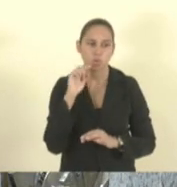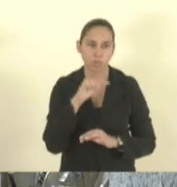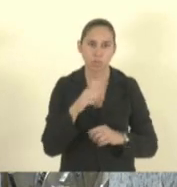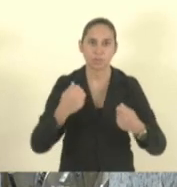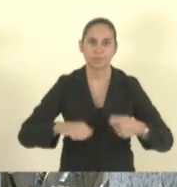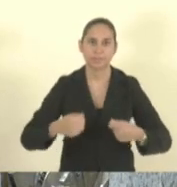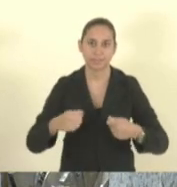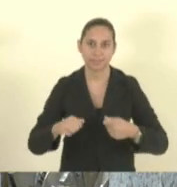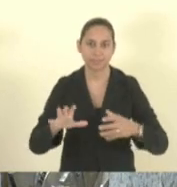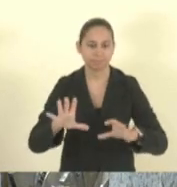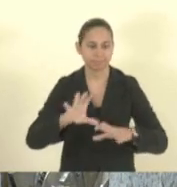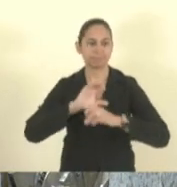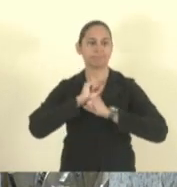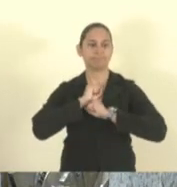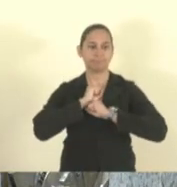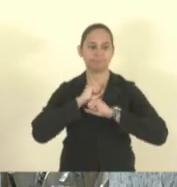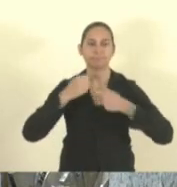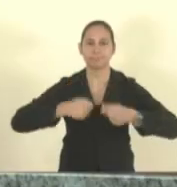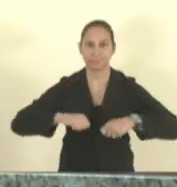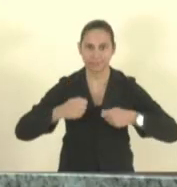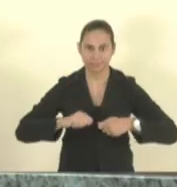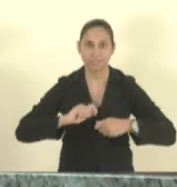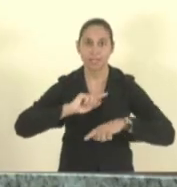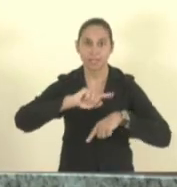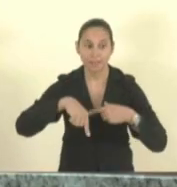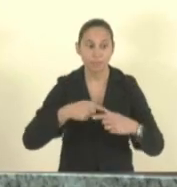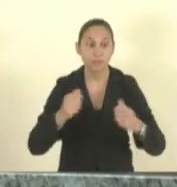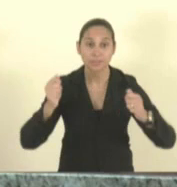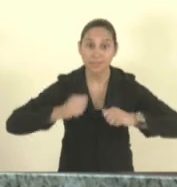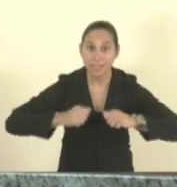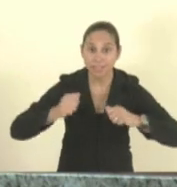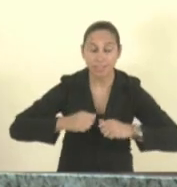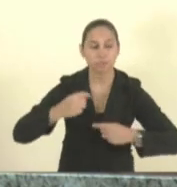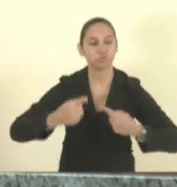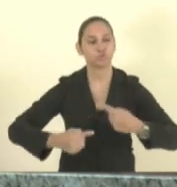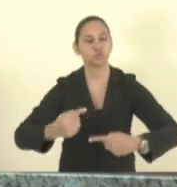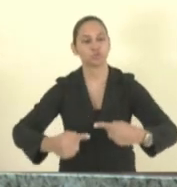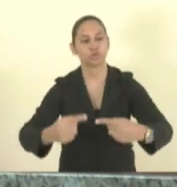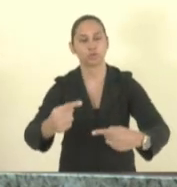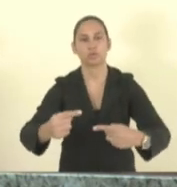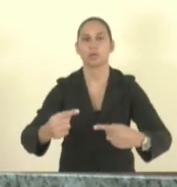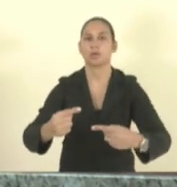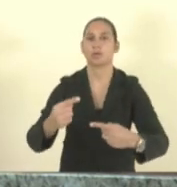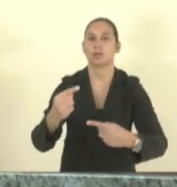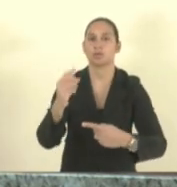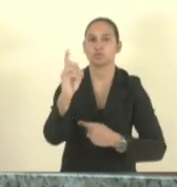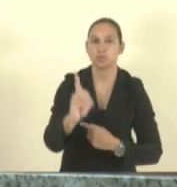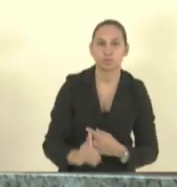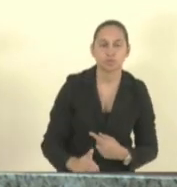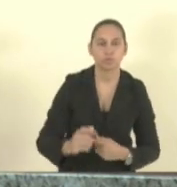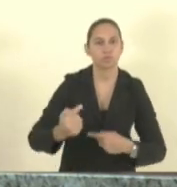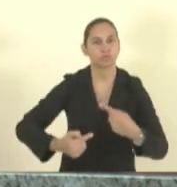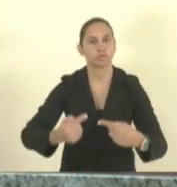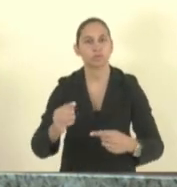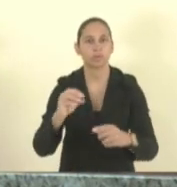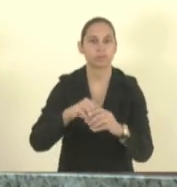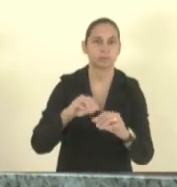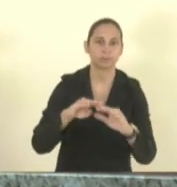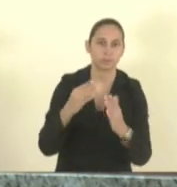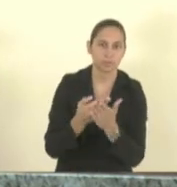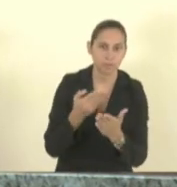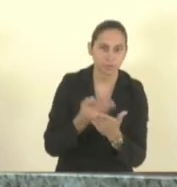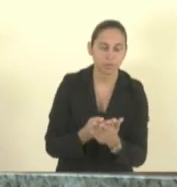dialogar com os diretores até mesmo um professor como a mãe já falou aqui que a criança foi